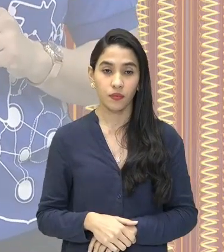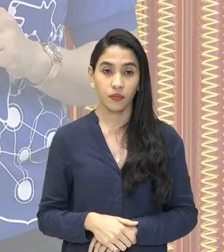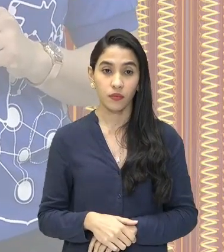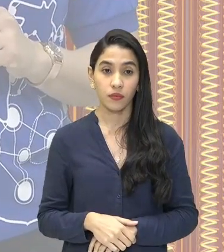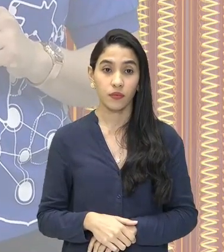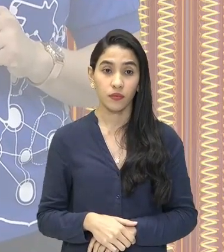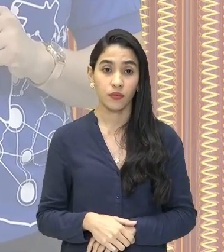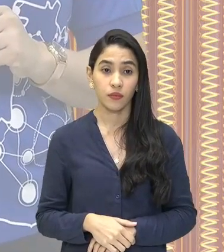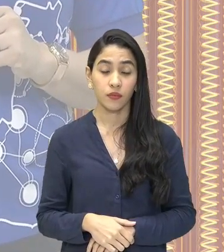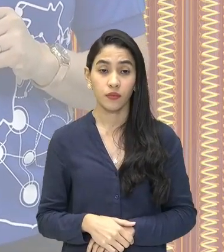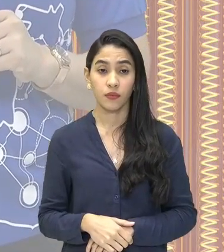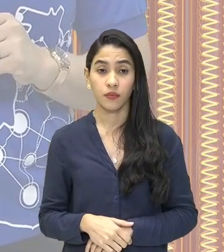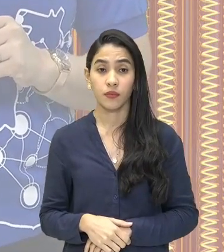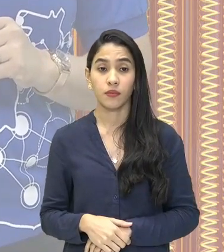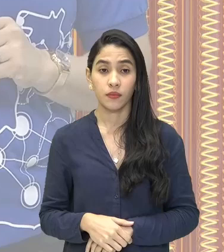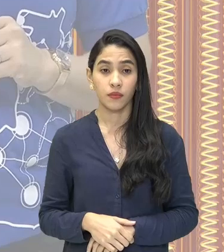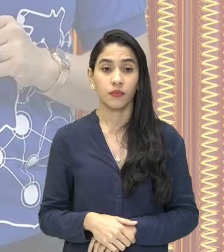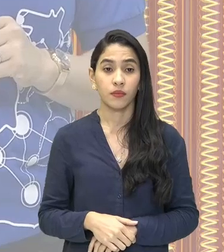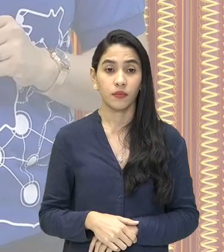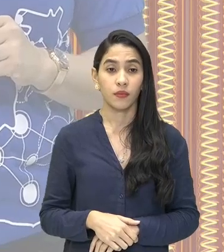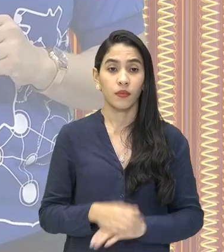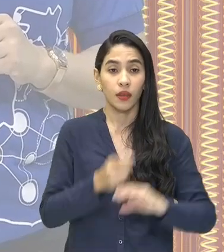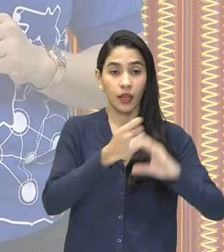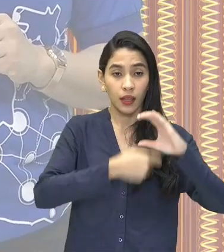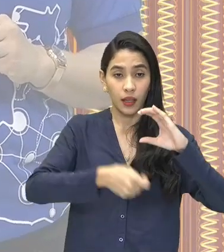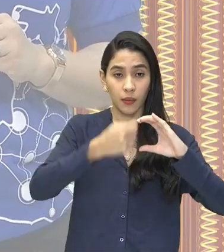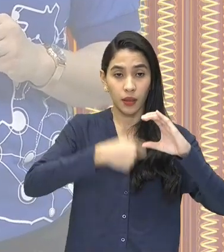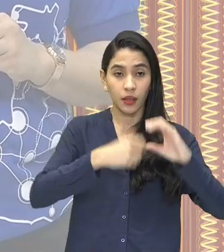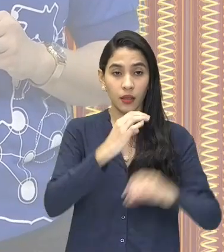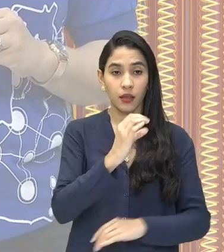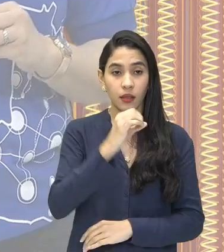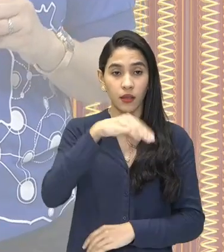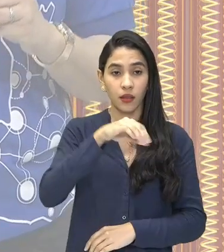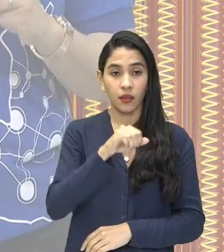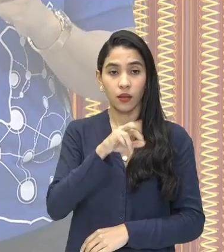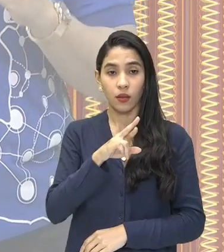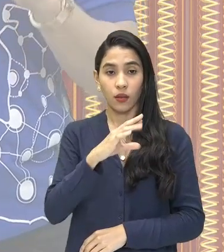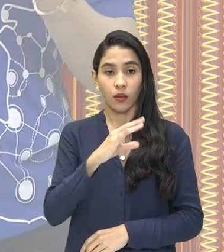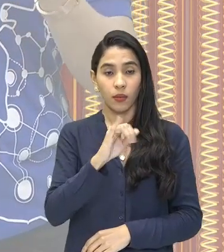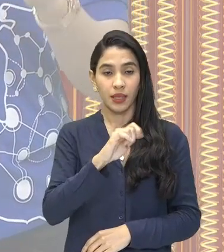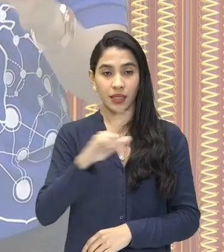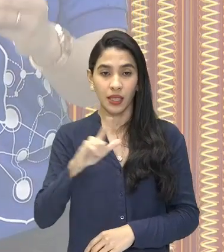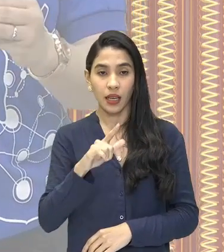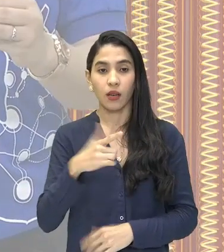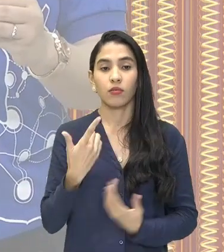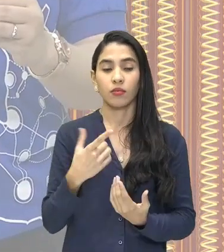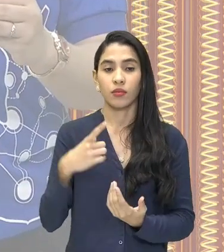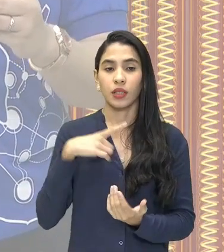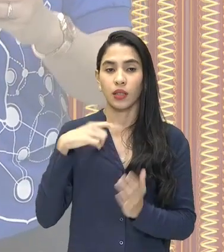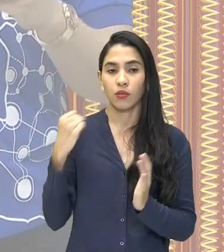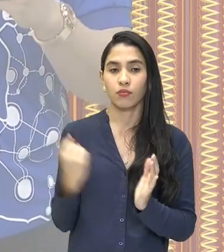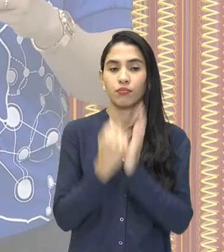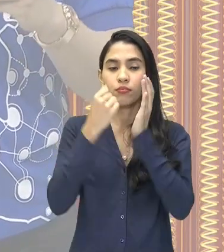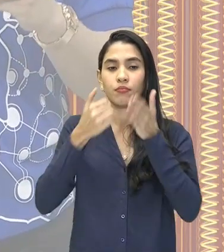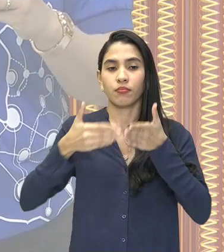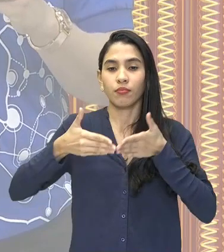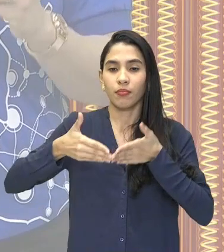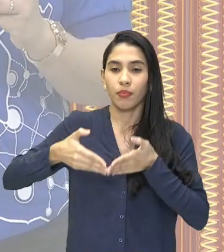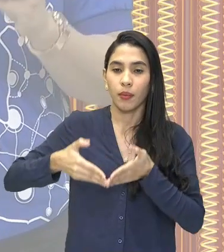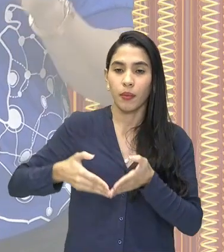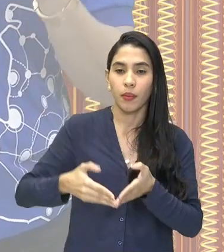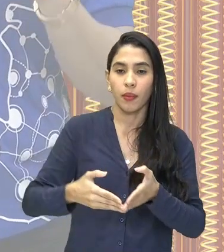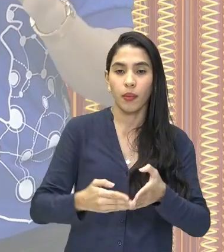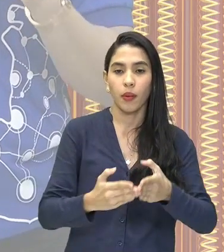o capitalismo comercial, que é justamente aquele capitalismo que surgiu com as grandes navegações, que nós